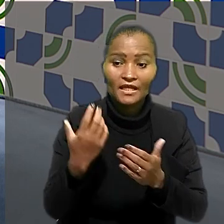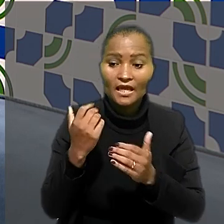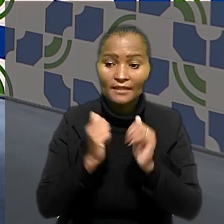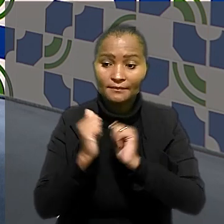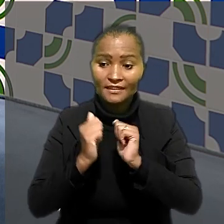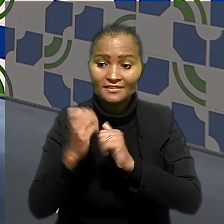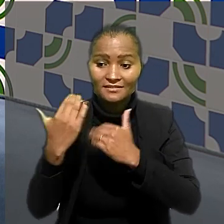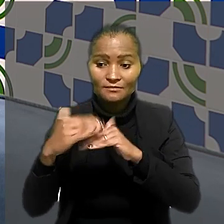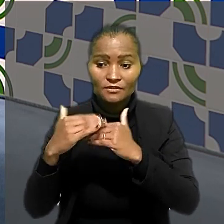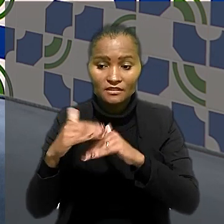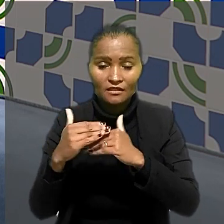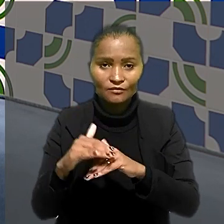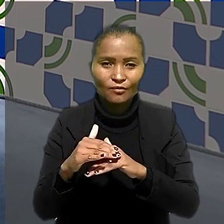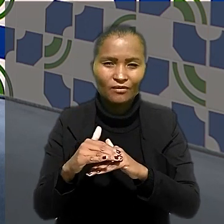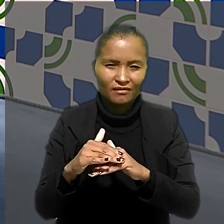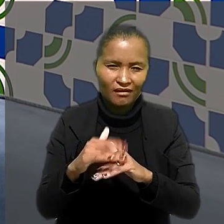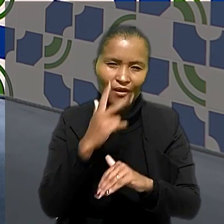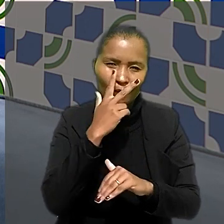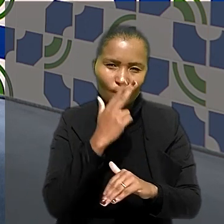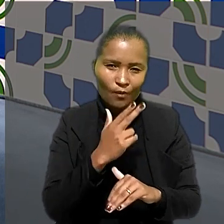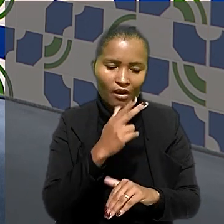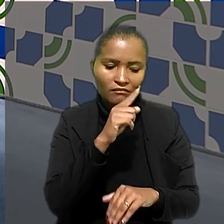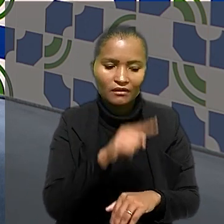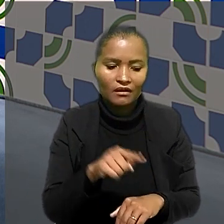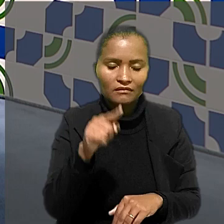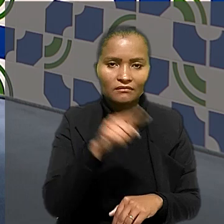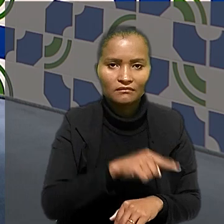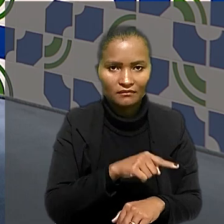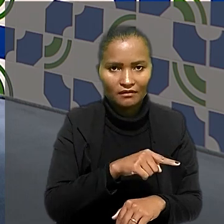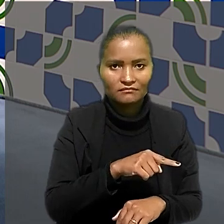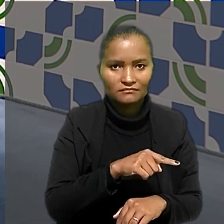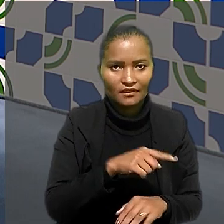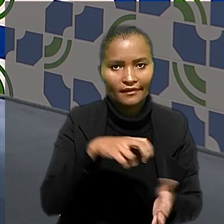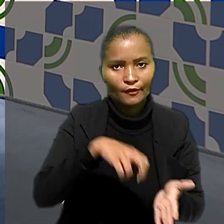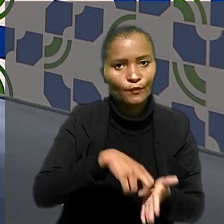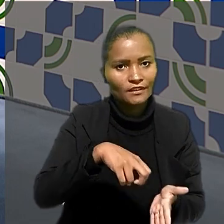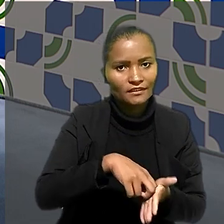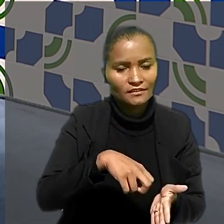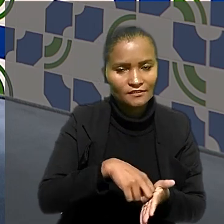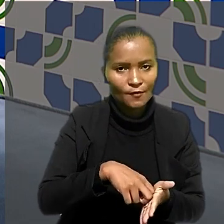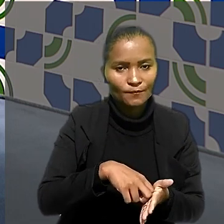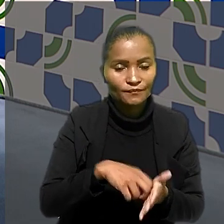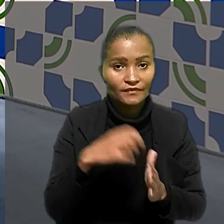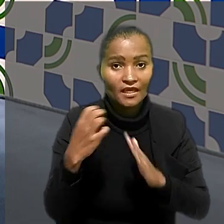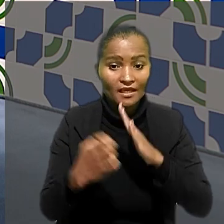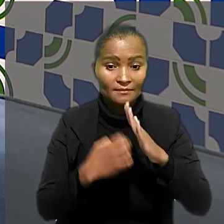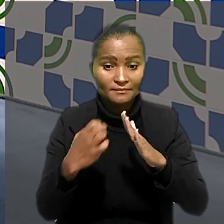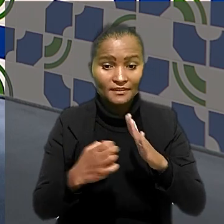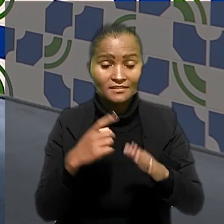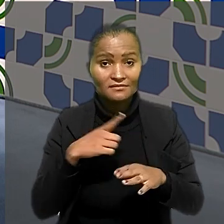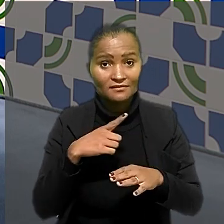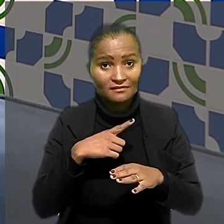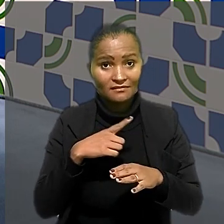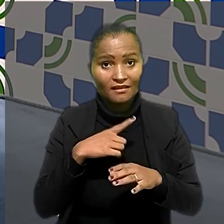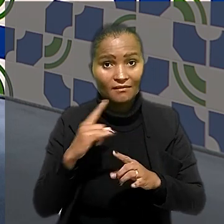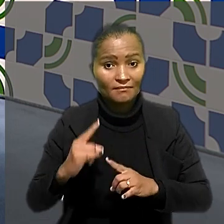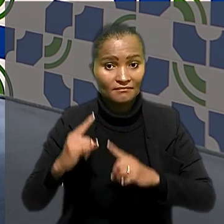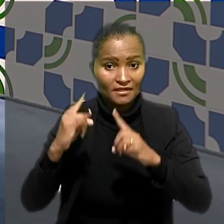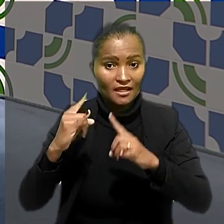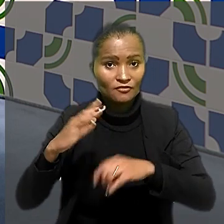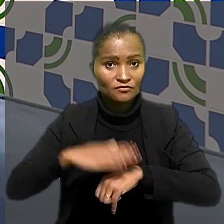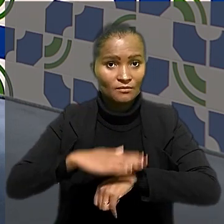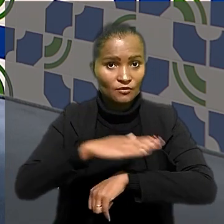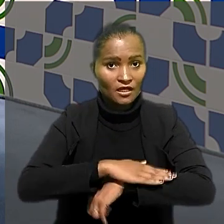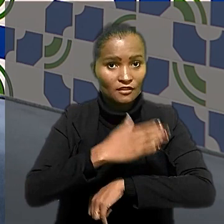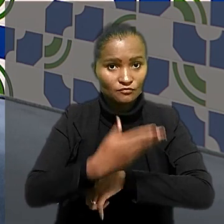a transportadora apresentou ação recisória na tentativa de anular a condenação. A empresa, que tem sede em Sapucaia do Sul,